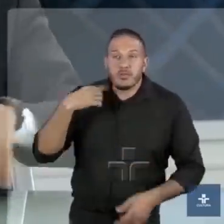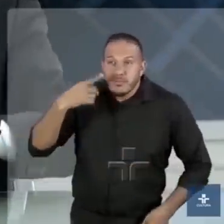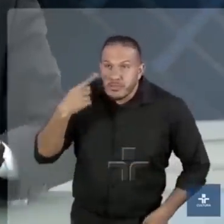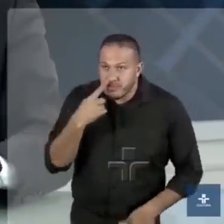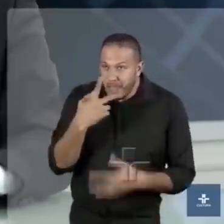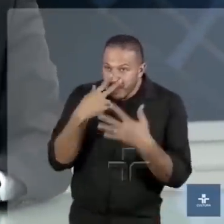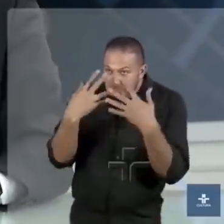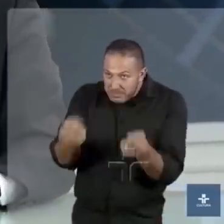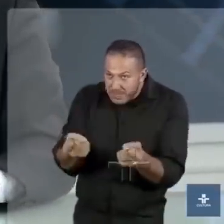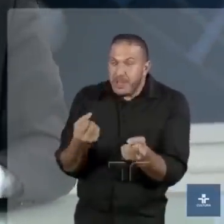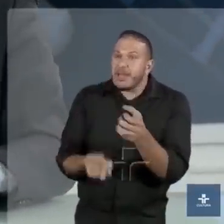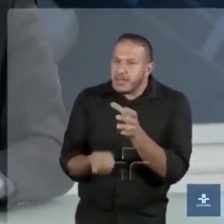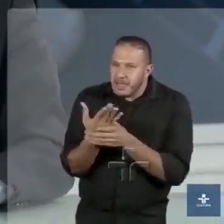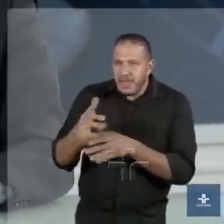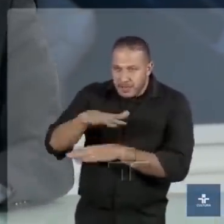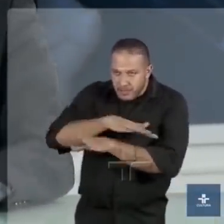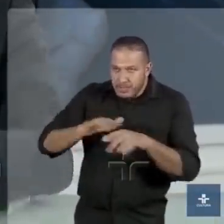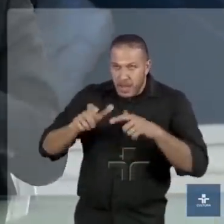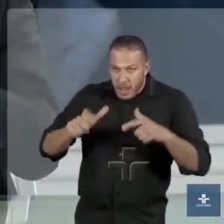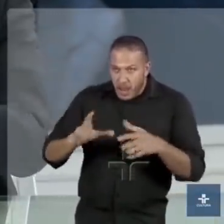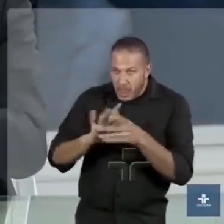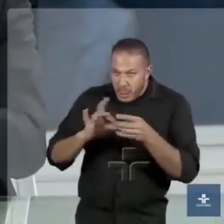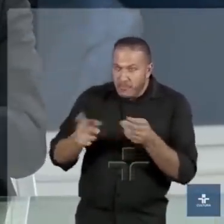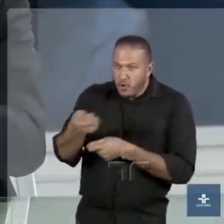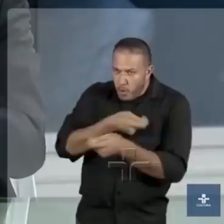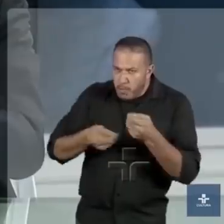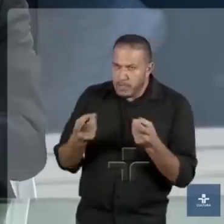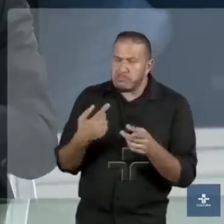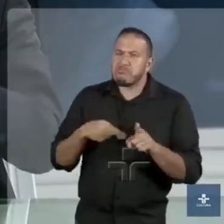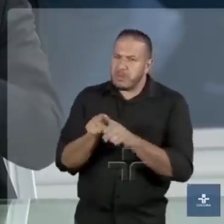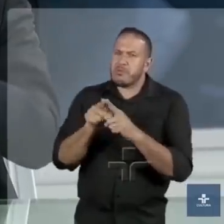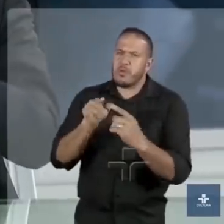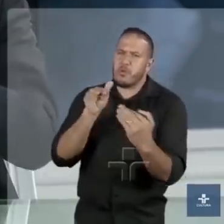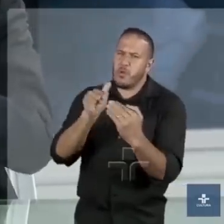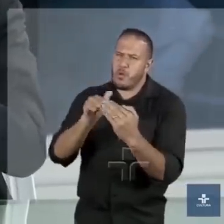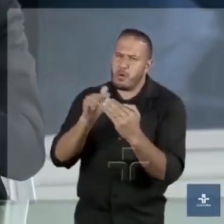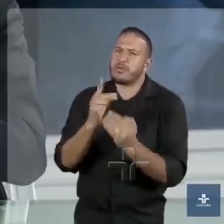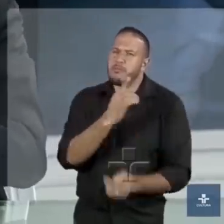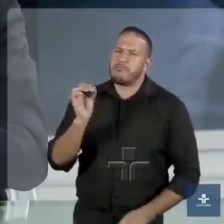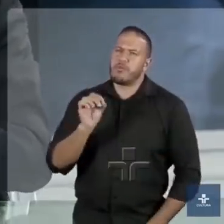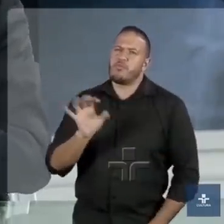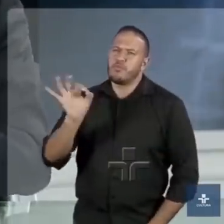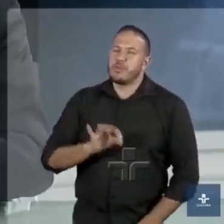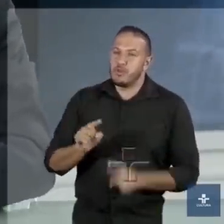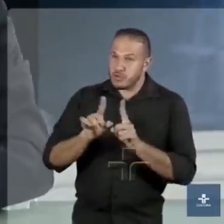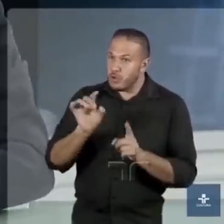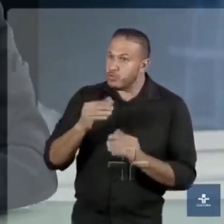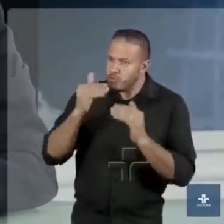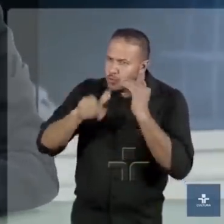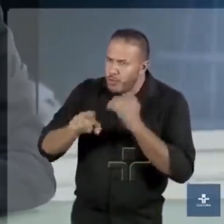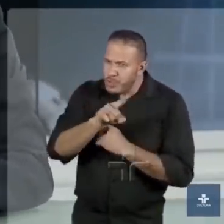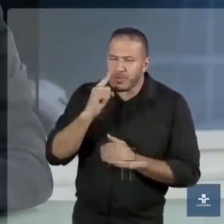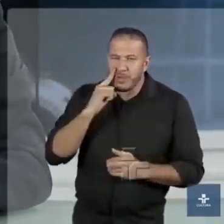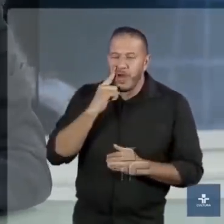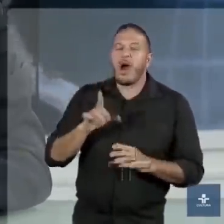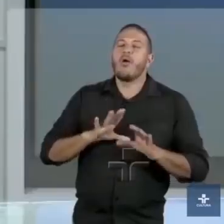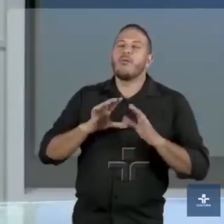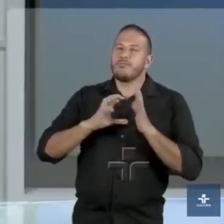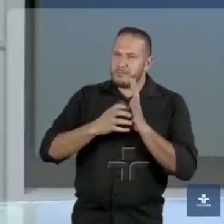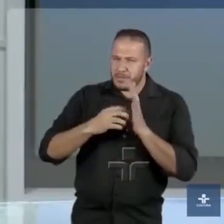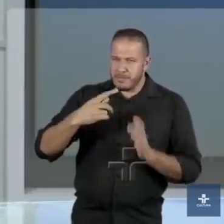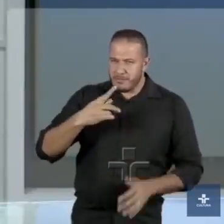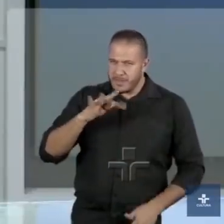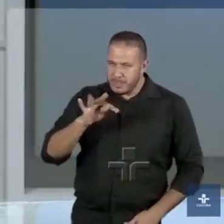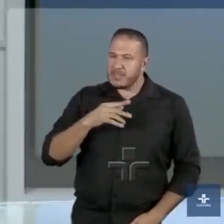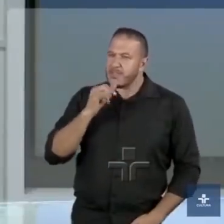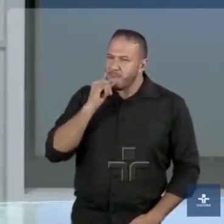criar essas zonas de livre comércio aqui também no Brasil, eu também concordo mil por cento. Eu só não concordo com a parte que o Partido Comunista acredita virtuosa,